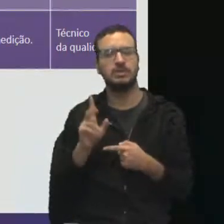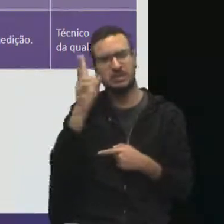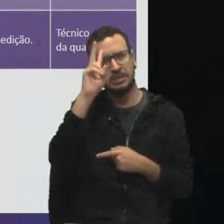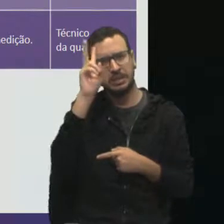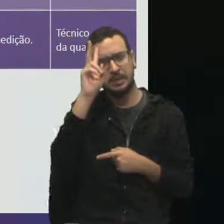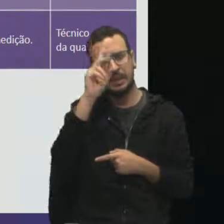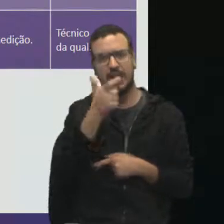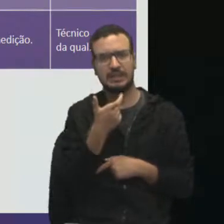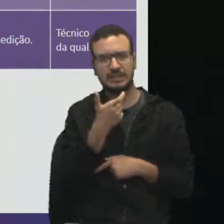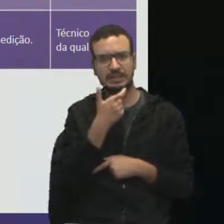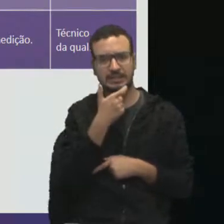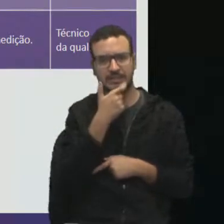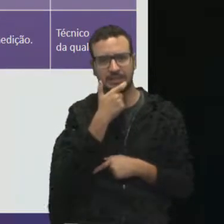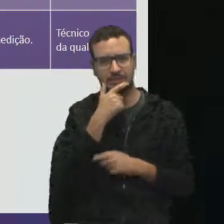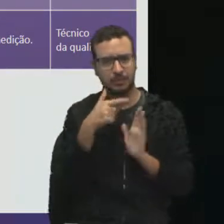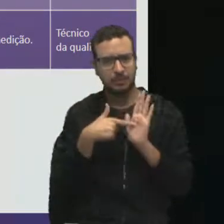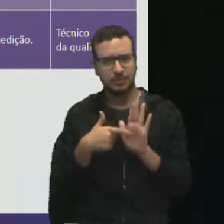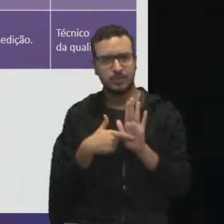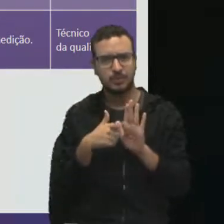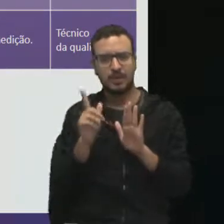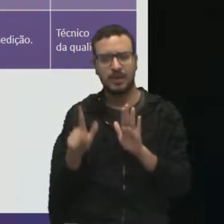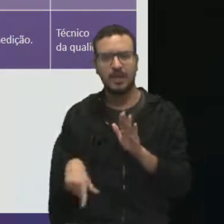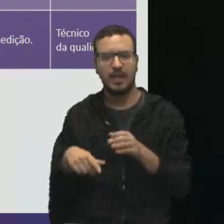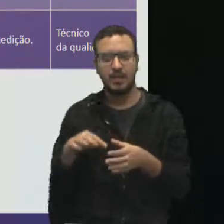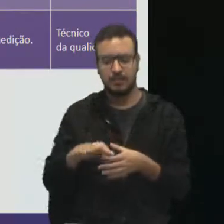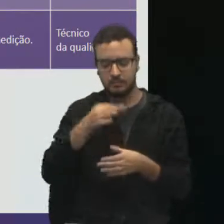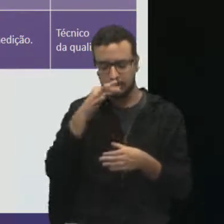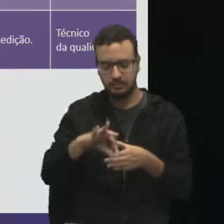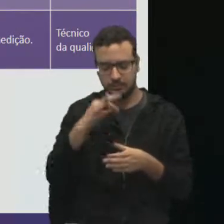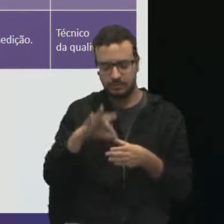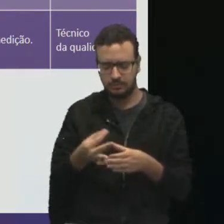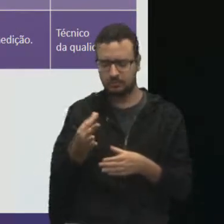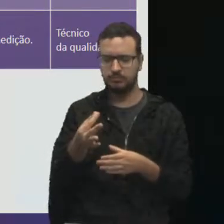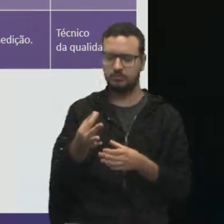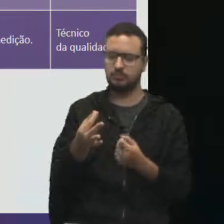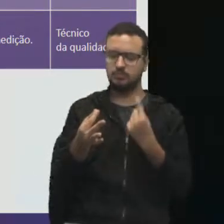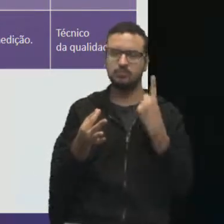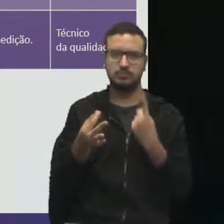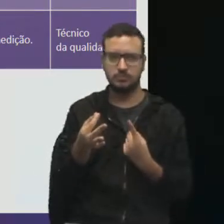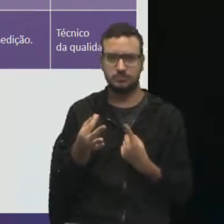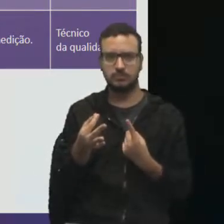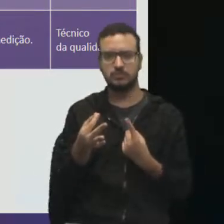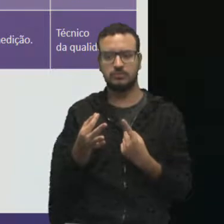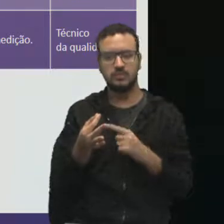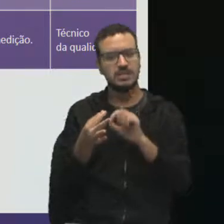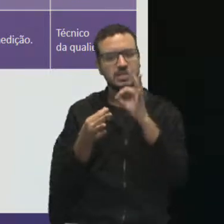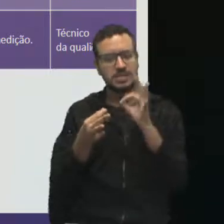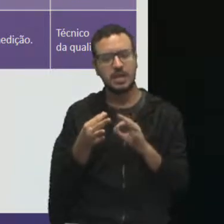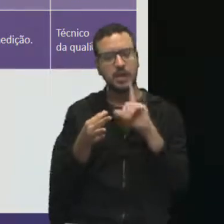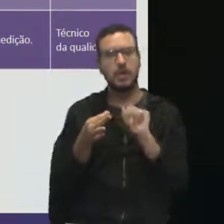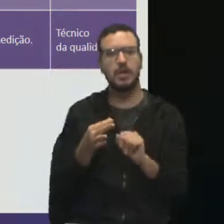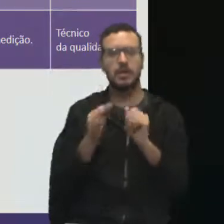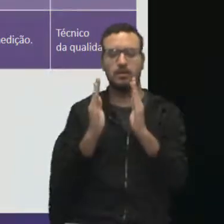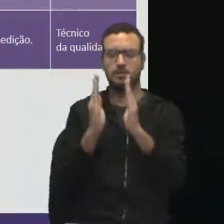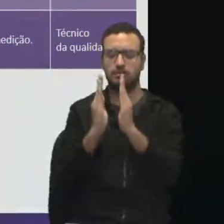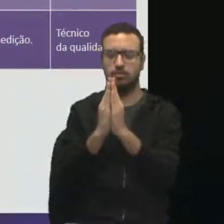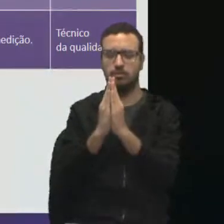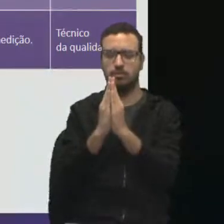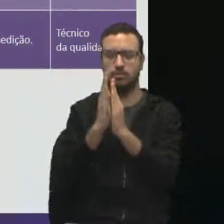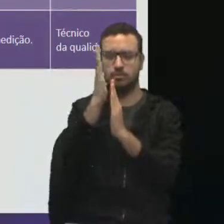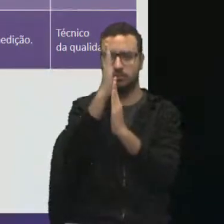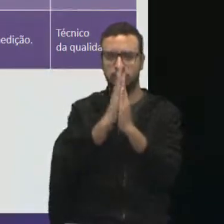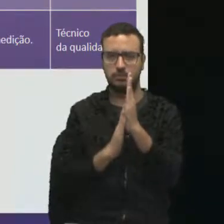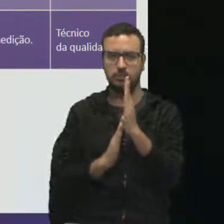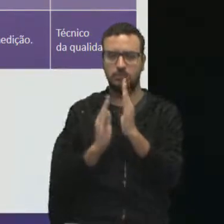daquele biscoito que vai para o pacote sem recheio? Qual é o conforme? É com recheio. Dois biscoitos, recheio no meio.